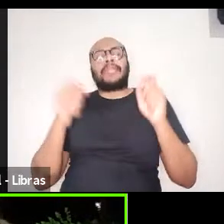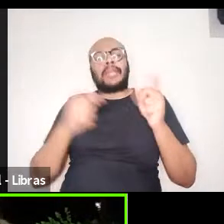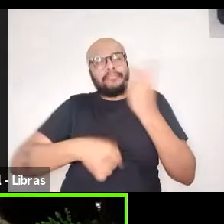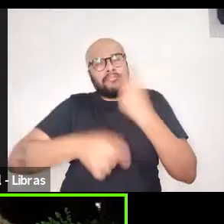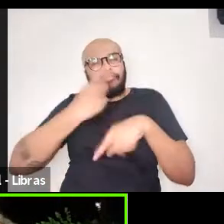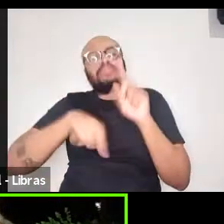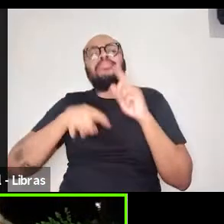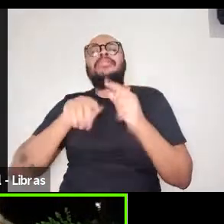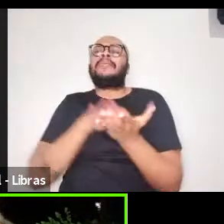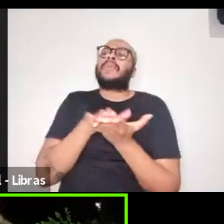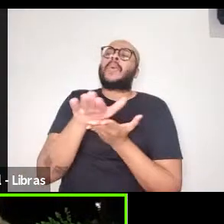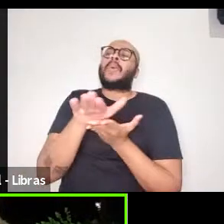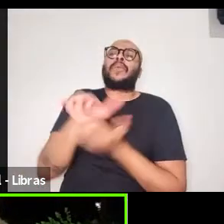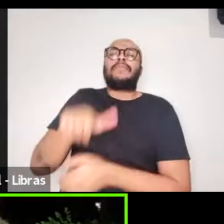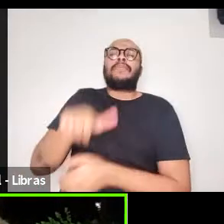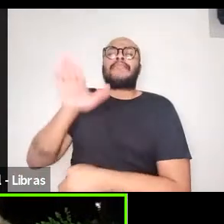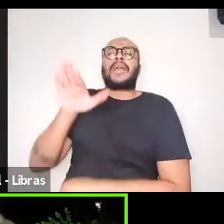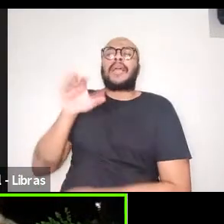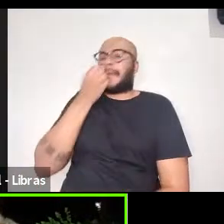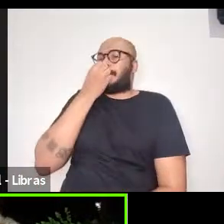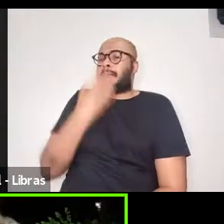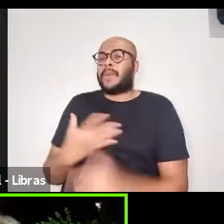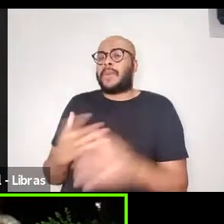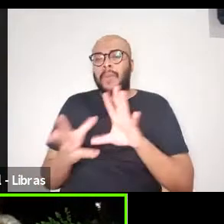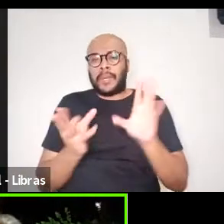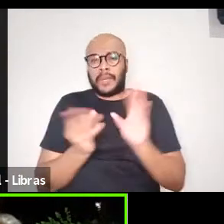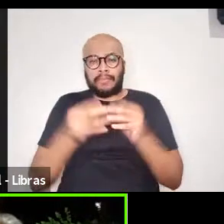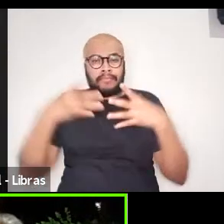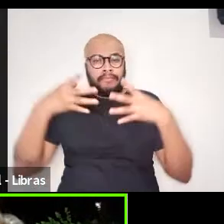produção de boas resenhas e de